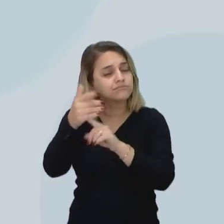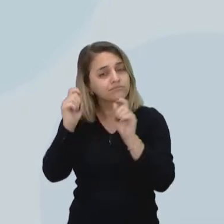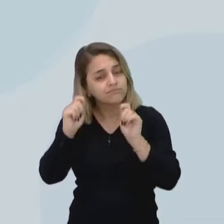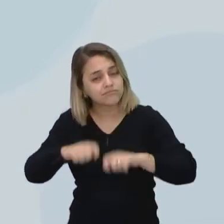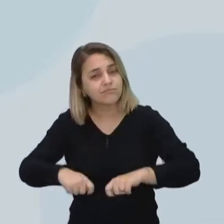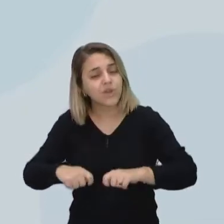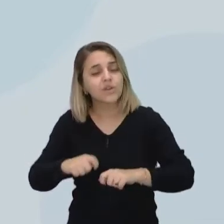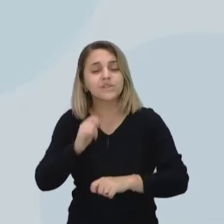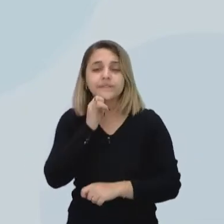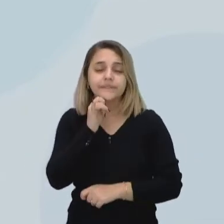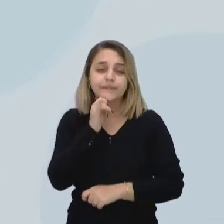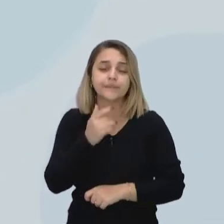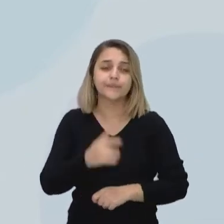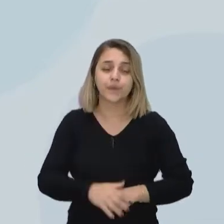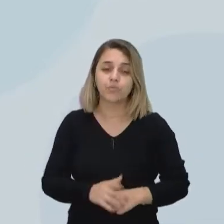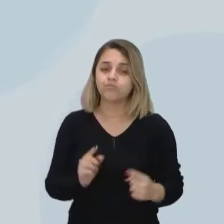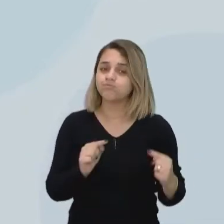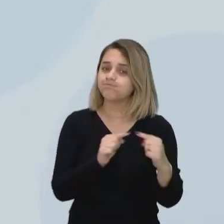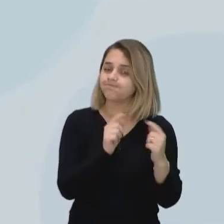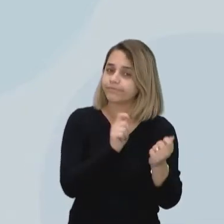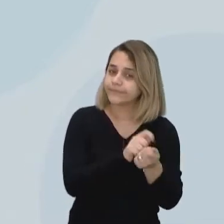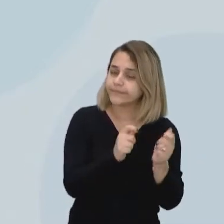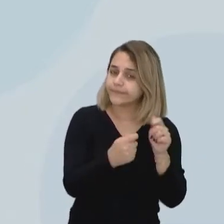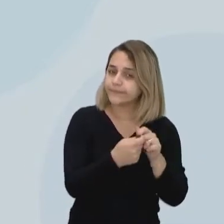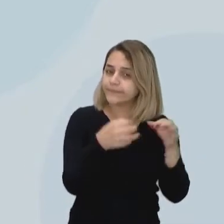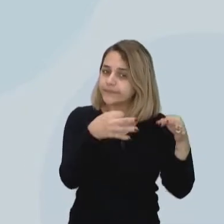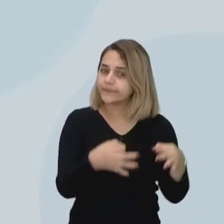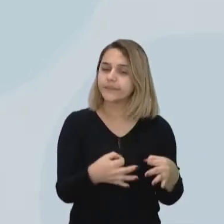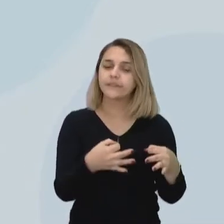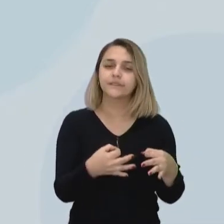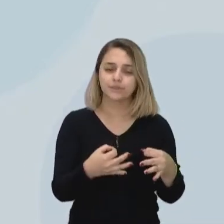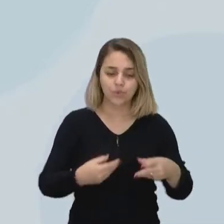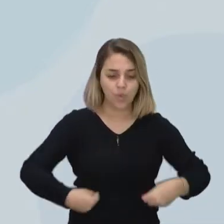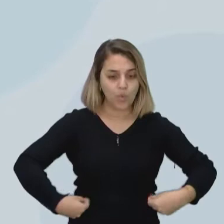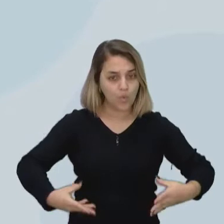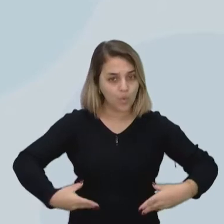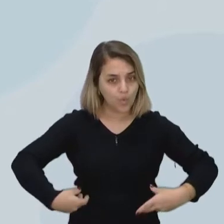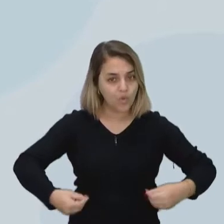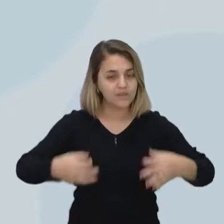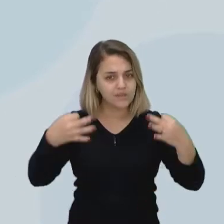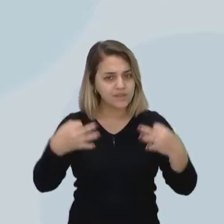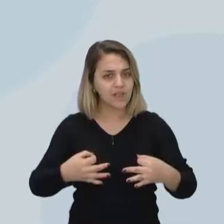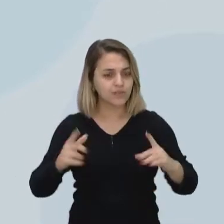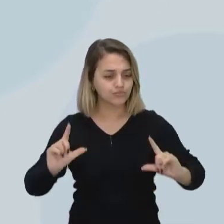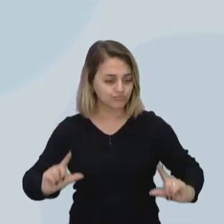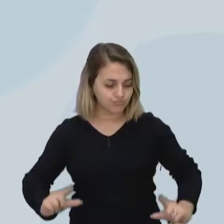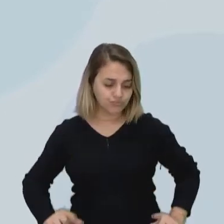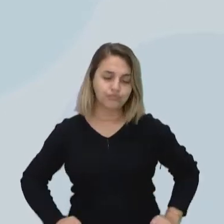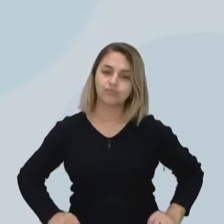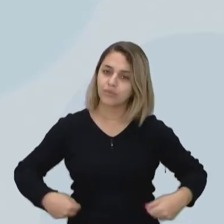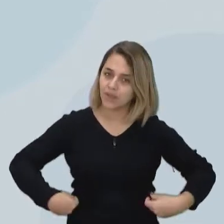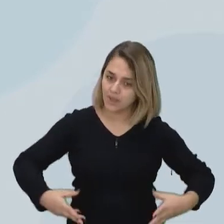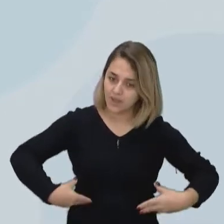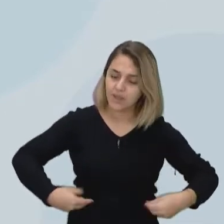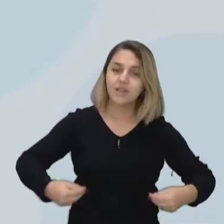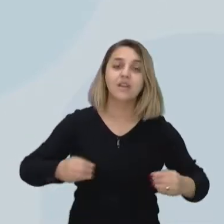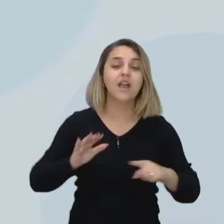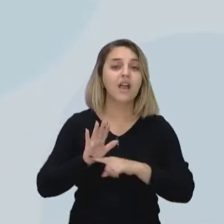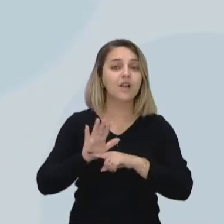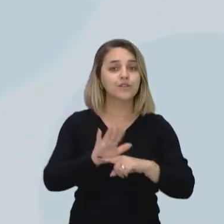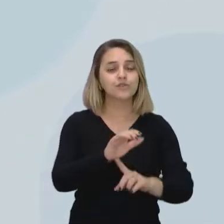falar assim, estaria adequando o consumo e, logicamente, diminuindo o consumo e contribuindo aí para a questão